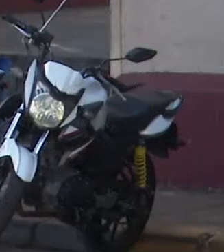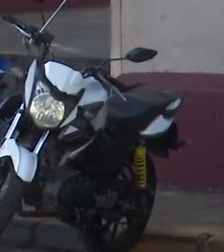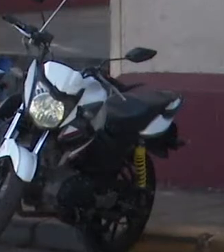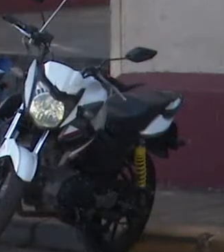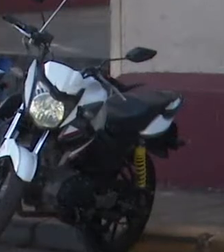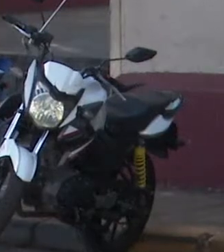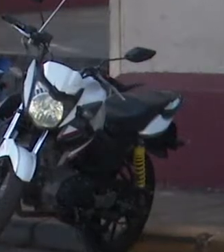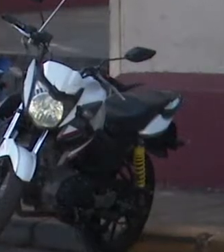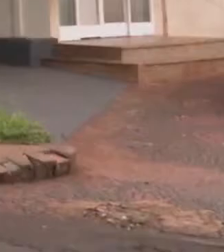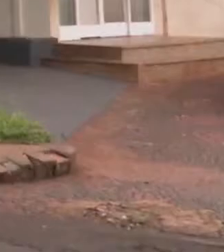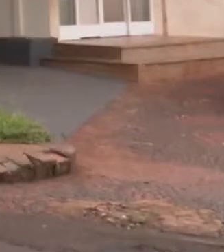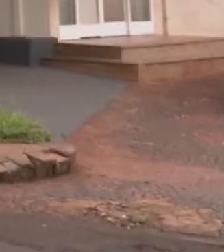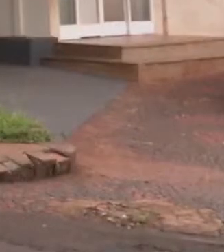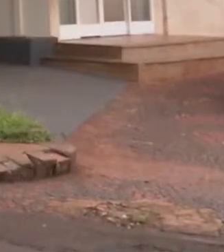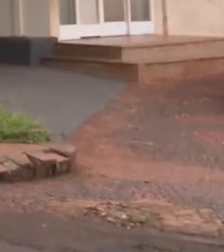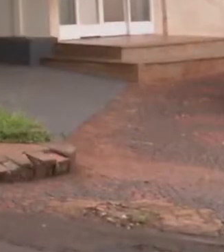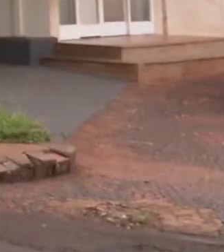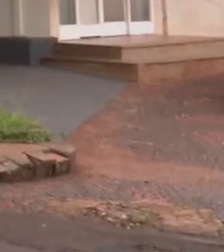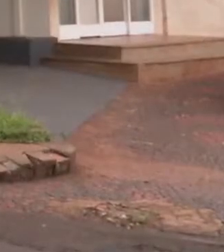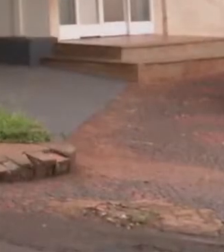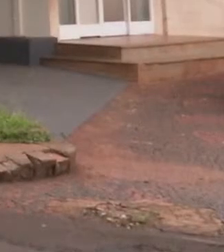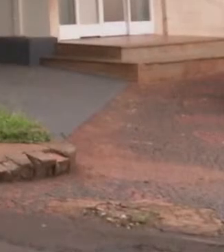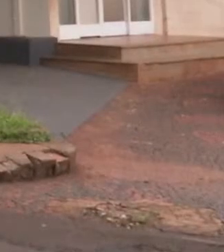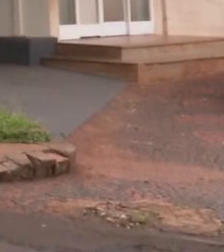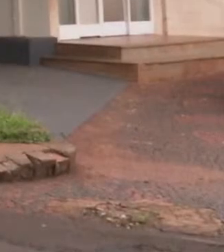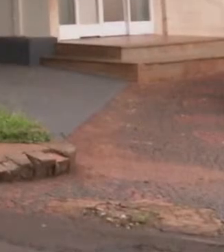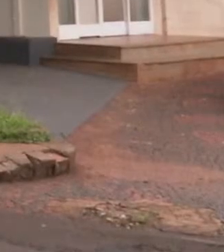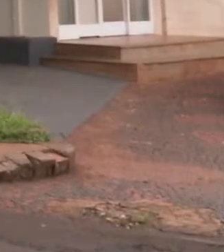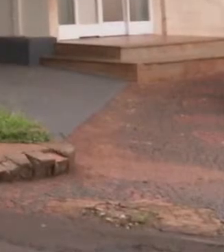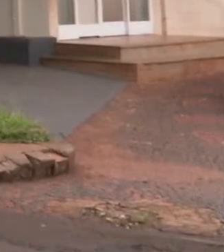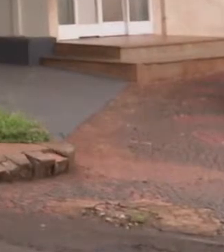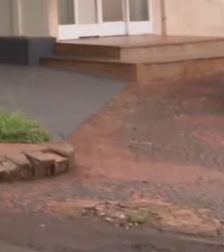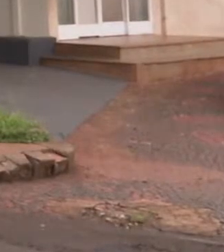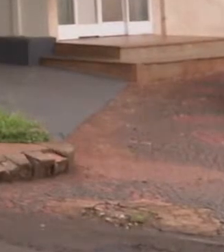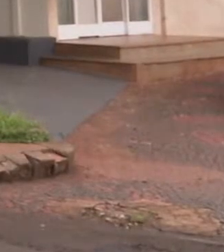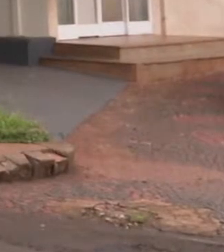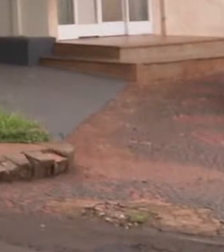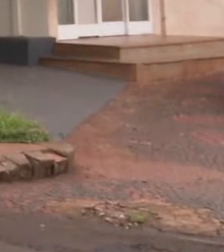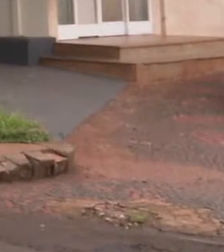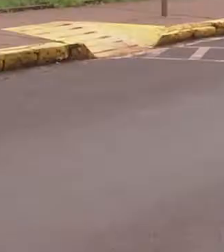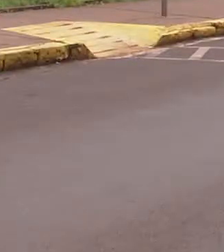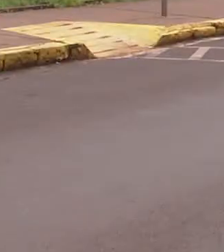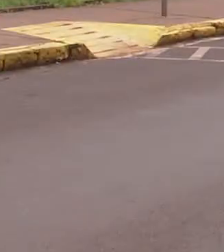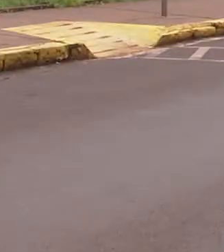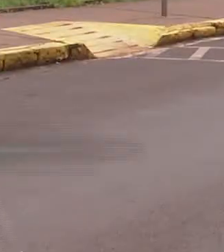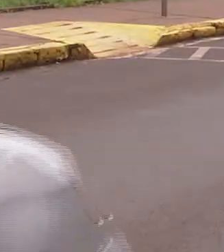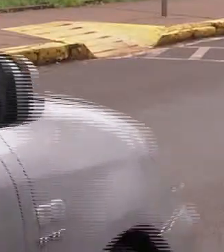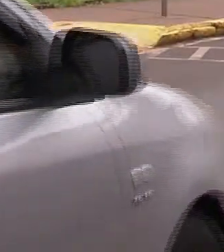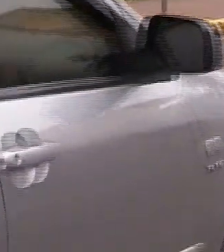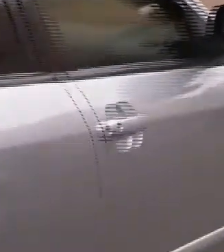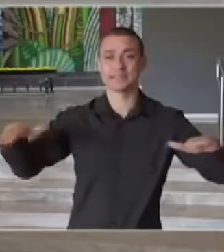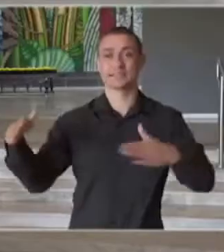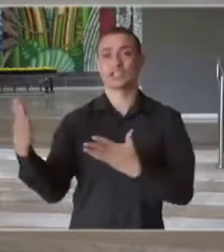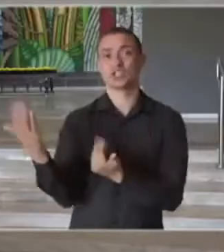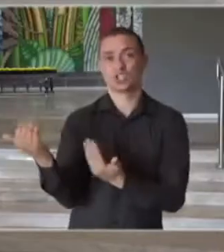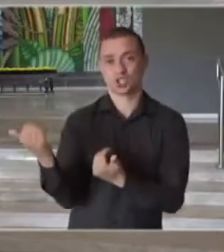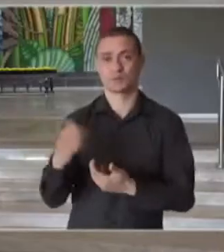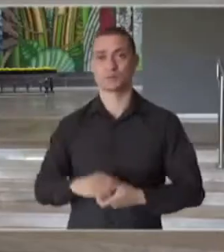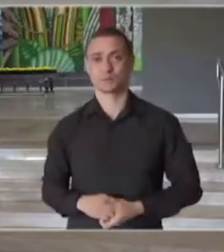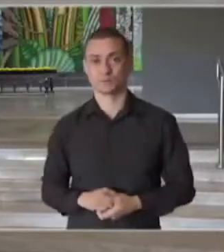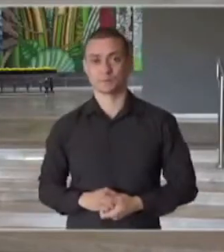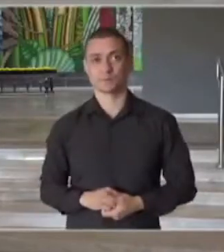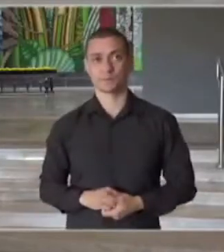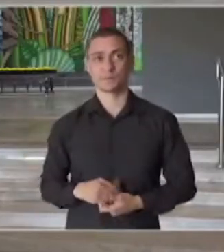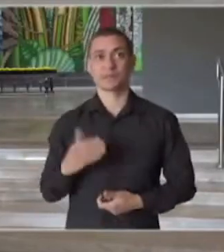7 da noite e a partir de quarta, pós-feriado, no Posto de Vigilância Epidemiológica. Esse